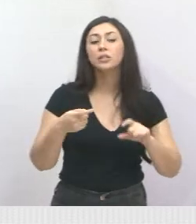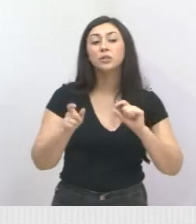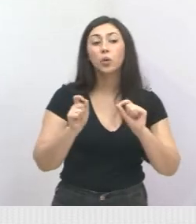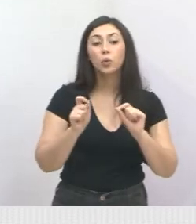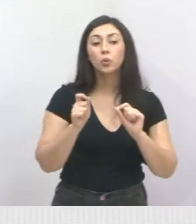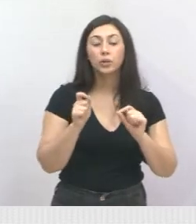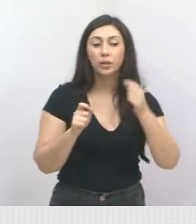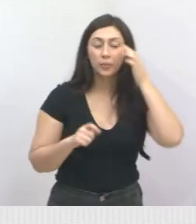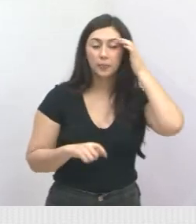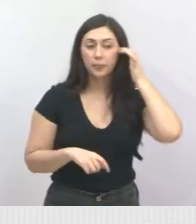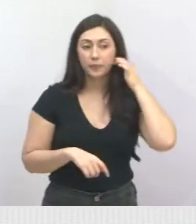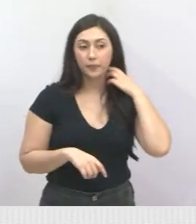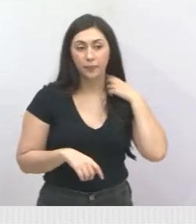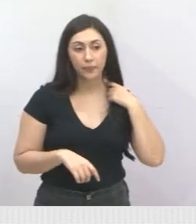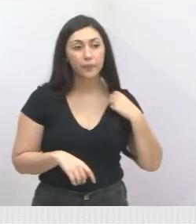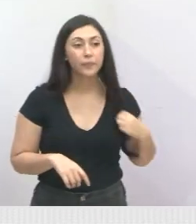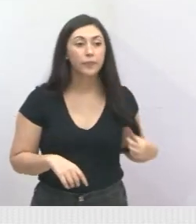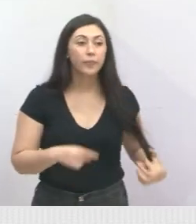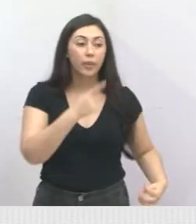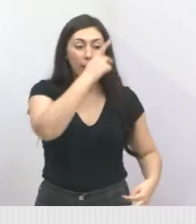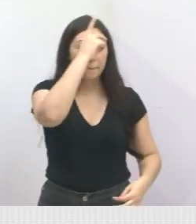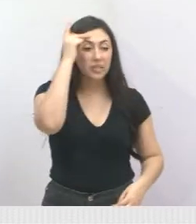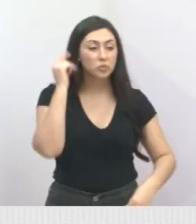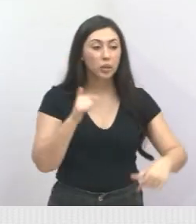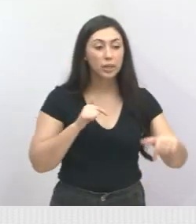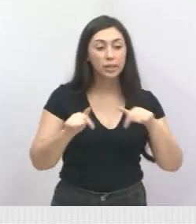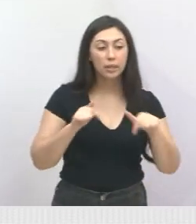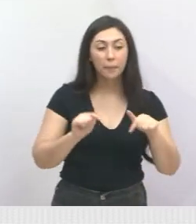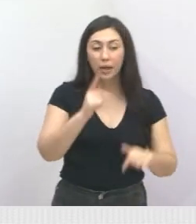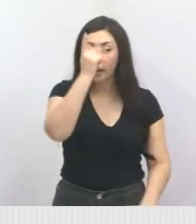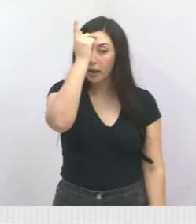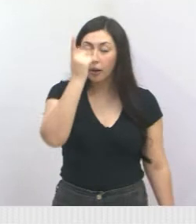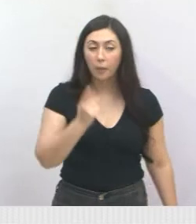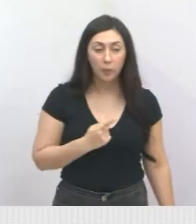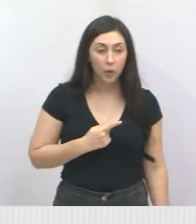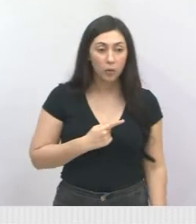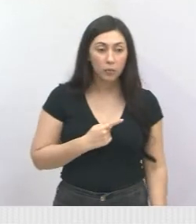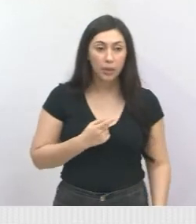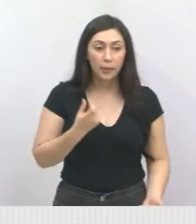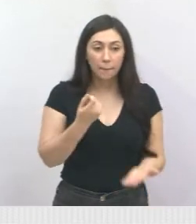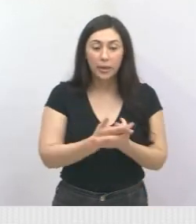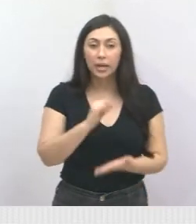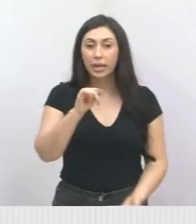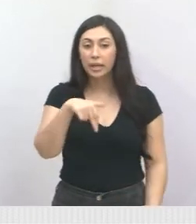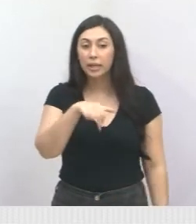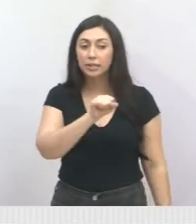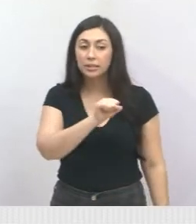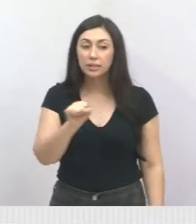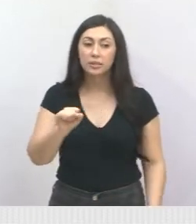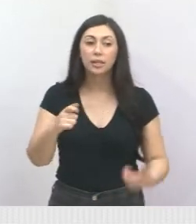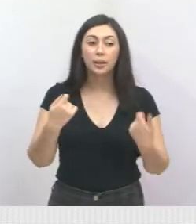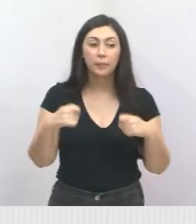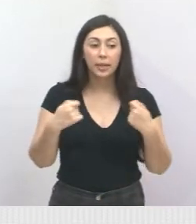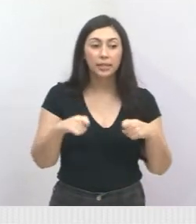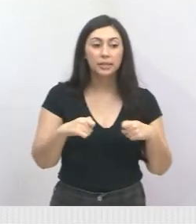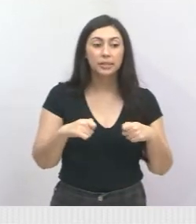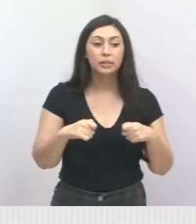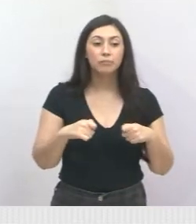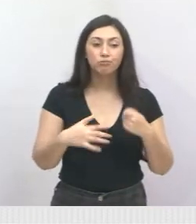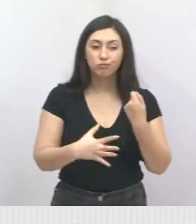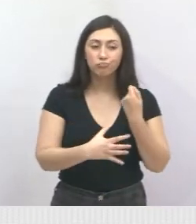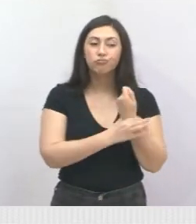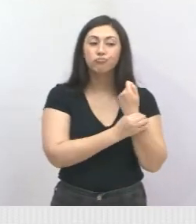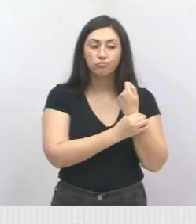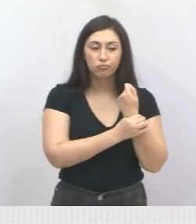Aquele que trabalha autonomamente, ou aquele que contribui com o INSS, precisa ter a qualidade de segurado, não é?